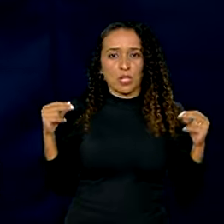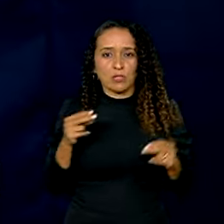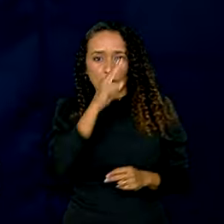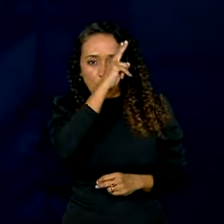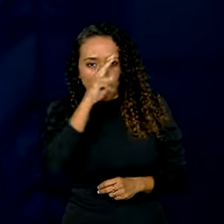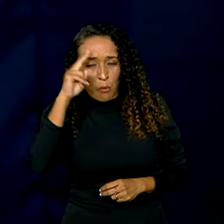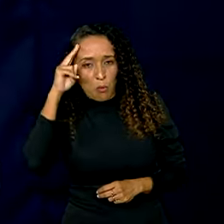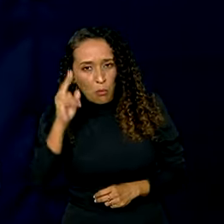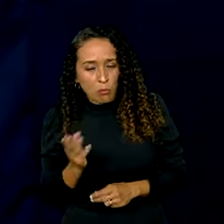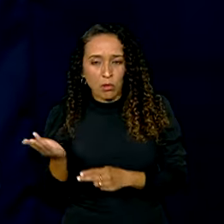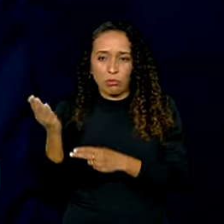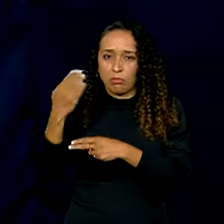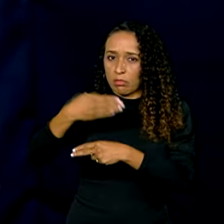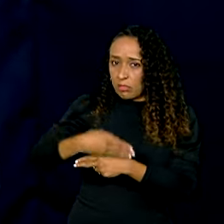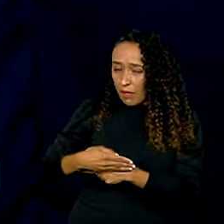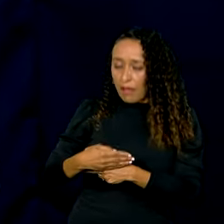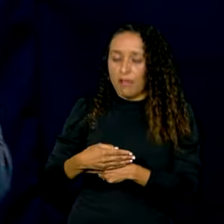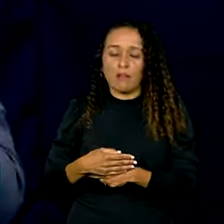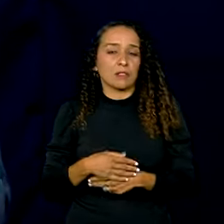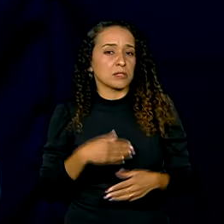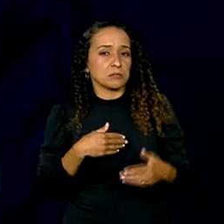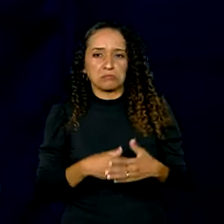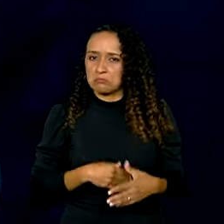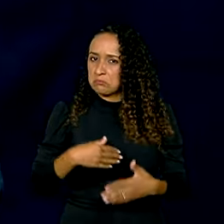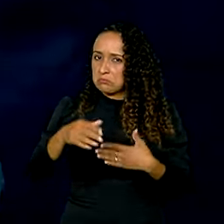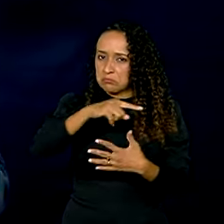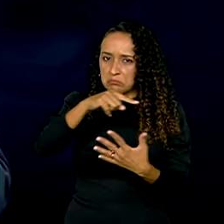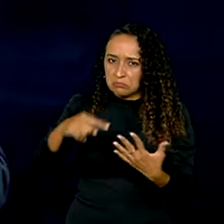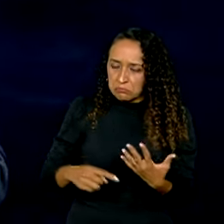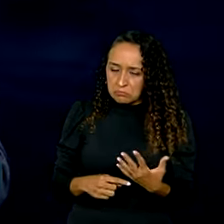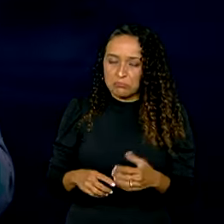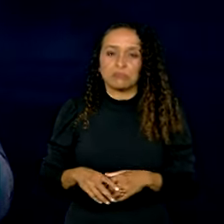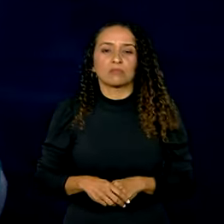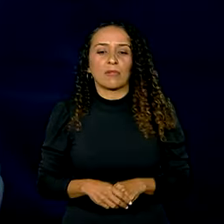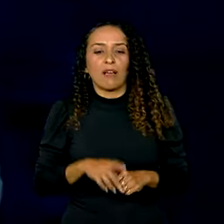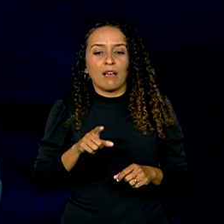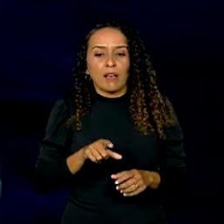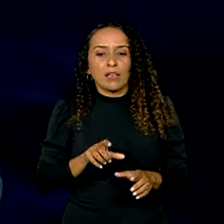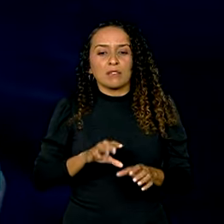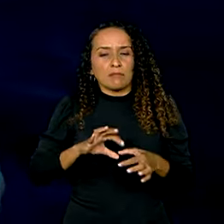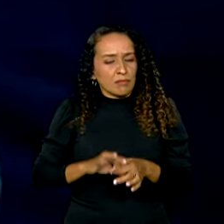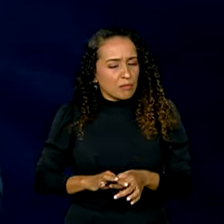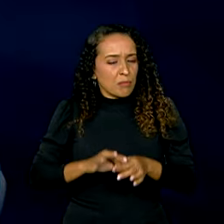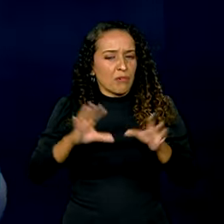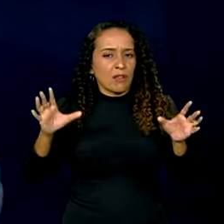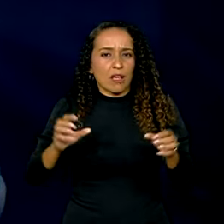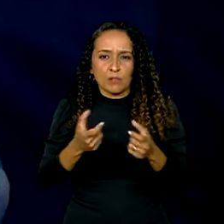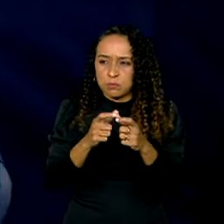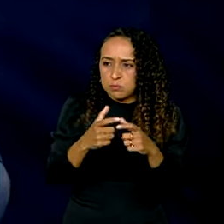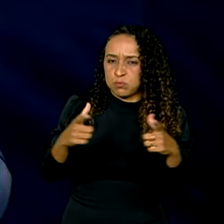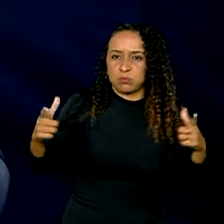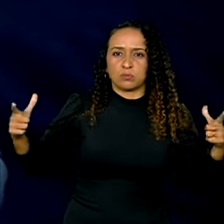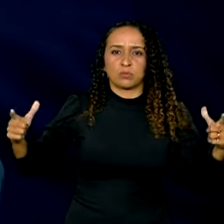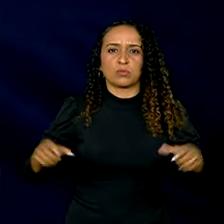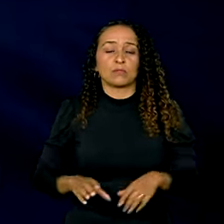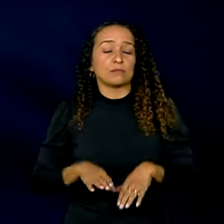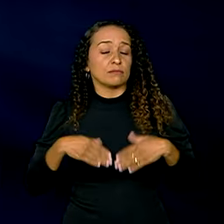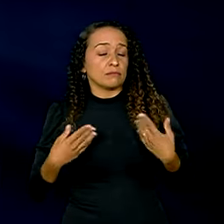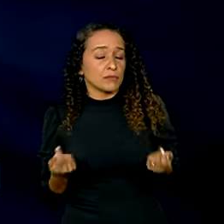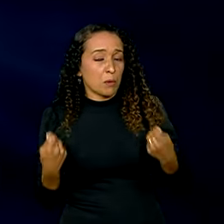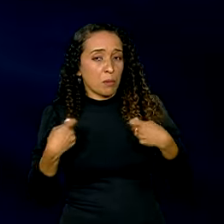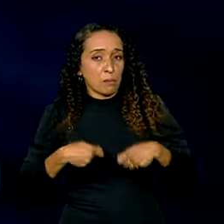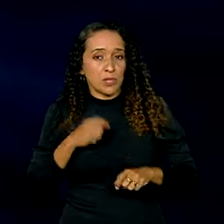motorista do táxi, ao motorista do mate na areia da praia. Essa cadeia é democrática, ela é ampla. Então, gente